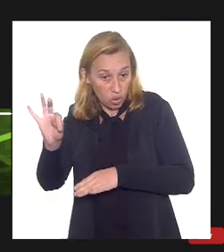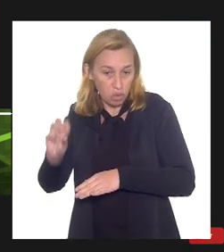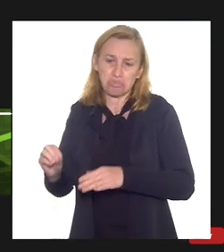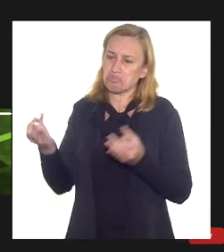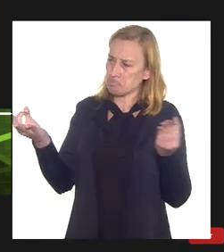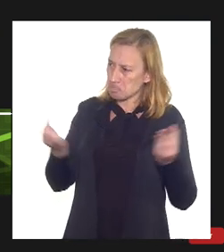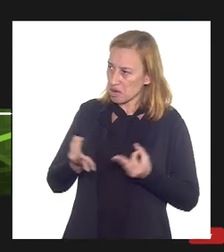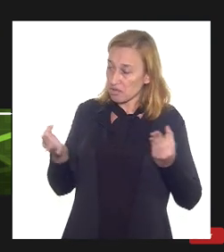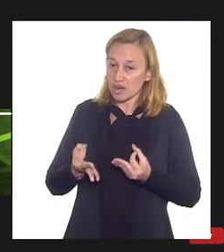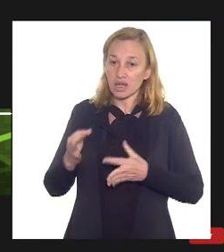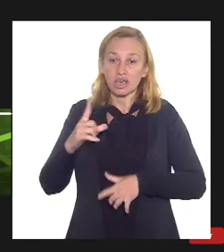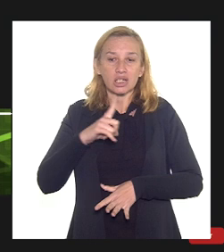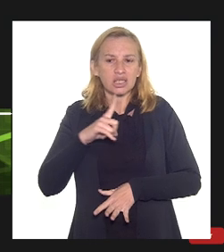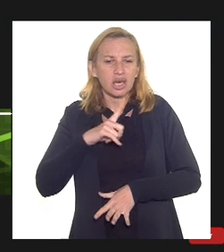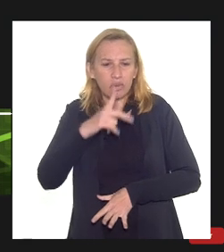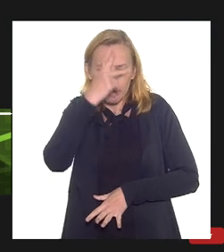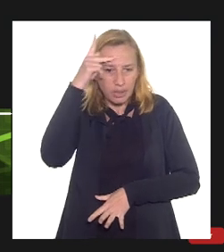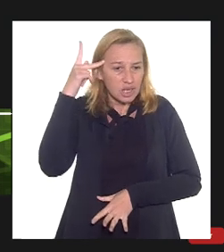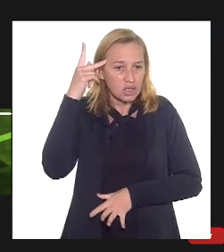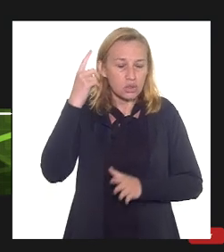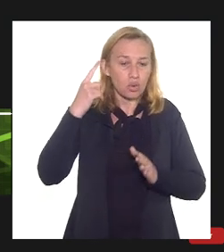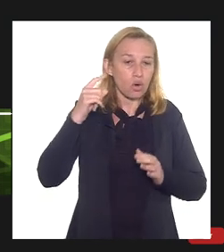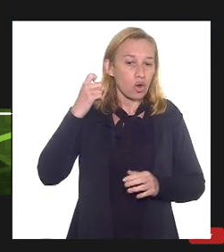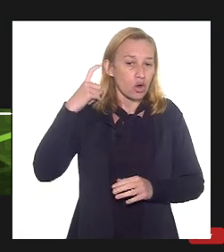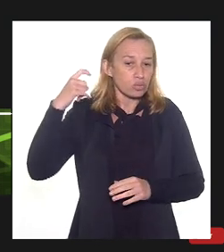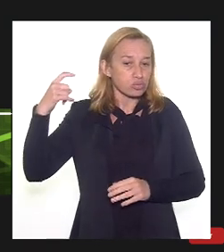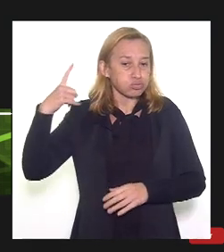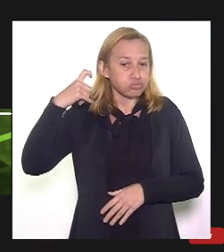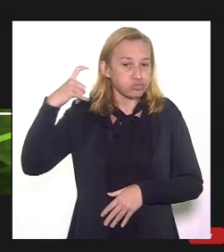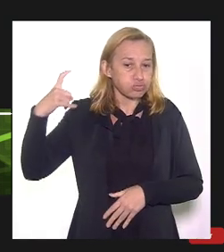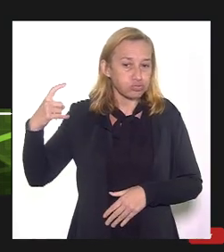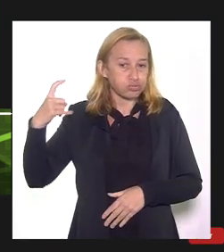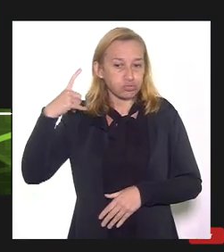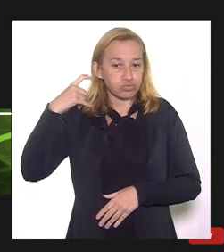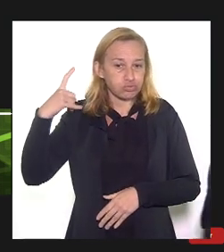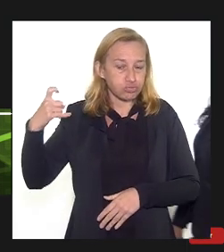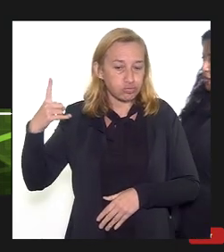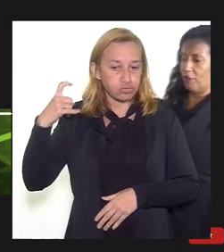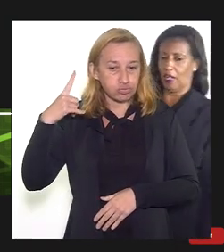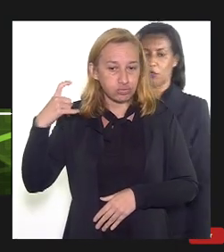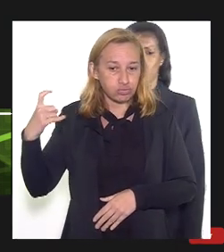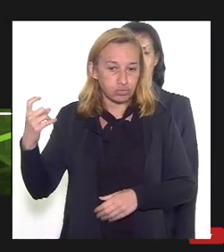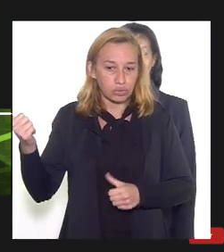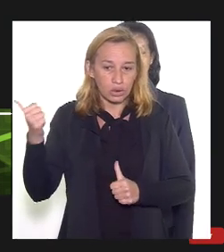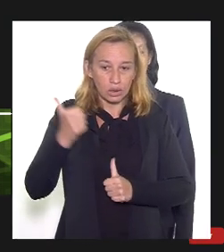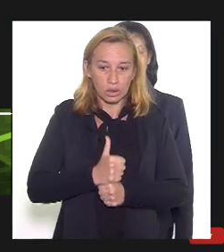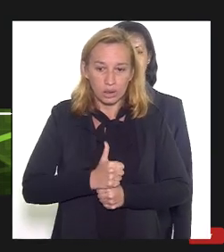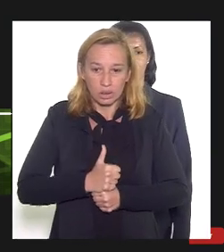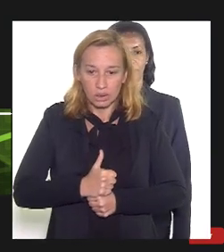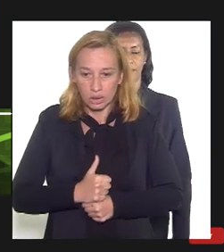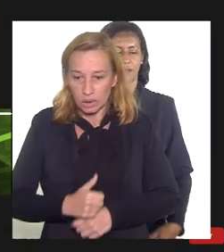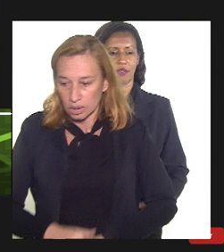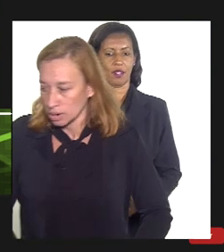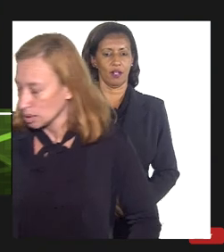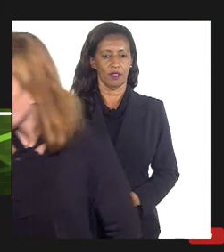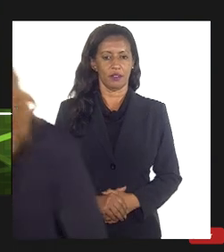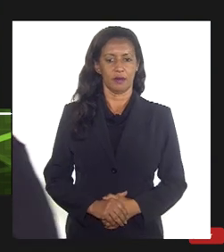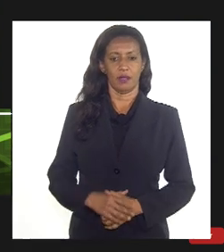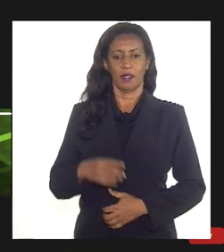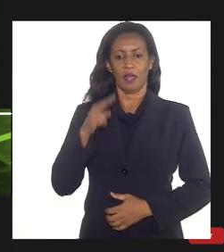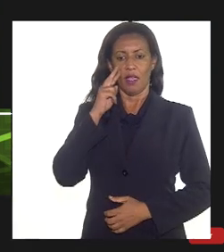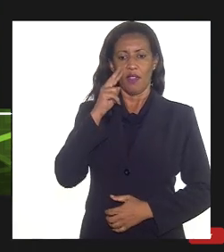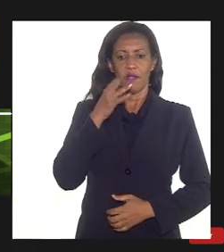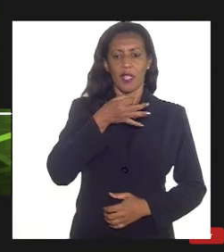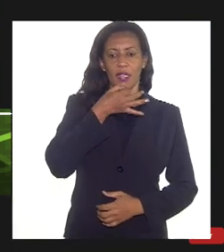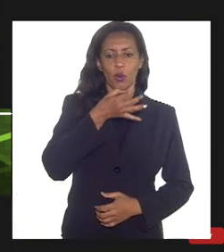tem alguém com o microfone aberto que está vazando o som domiciliar então verifique quem está com